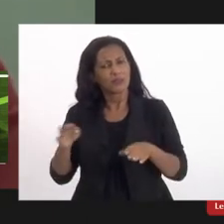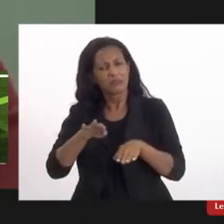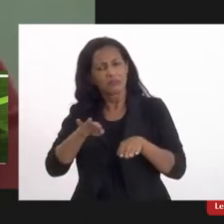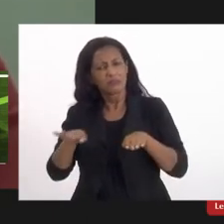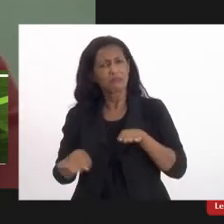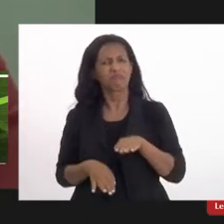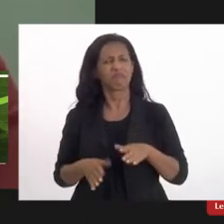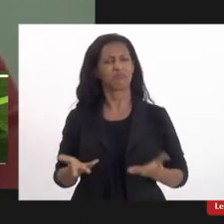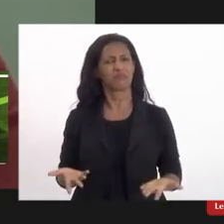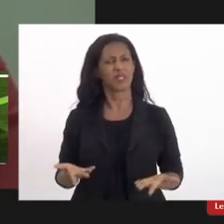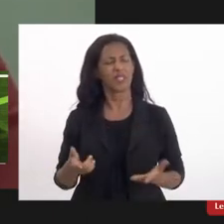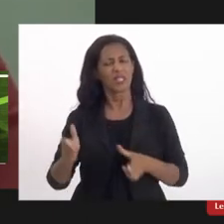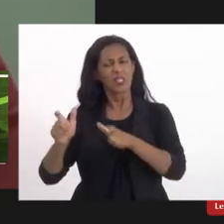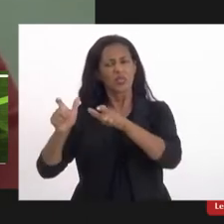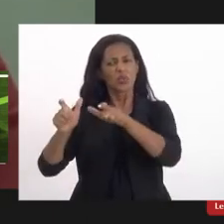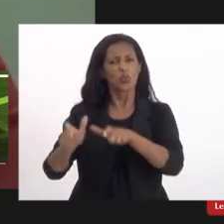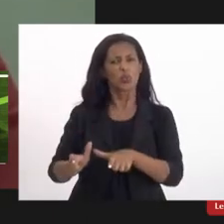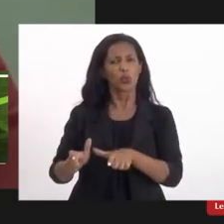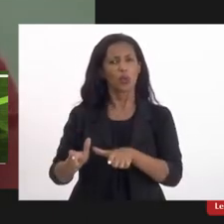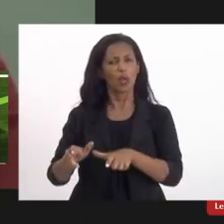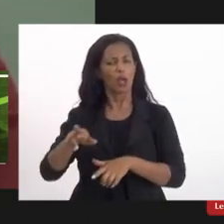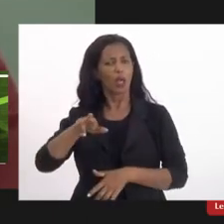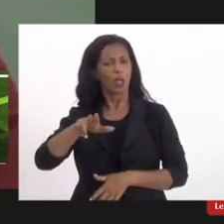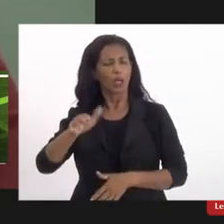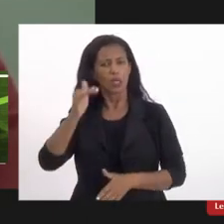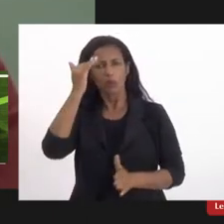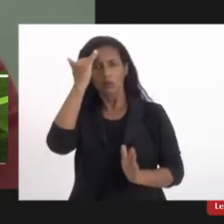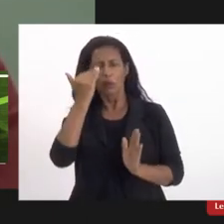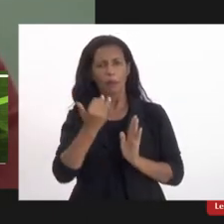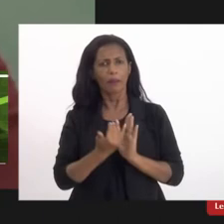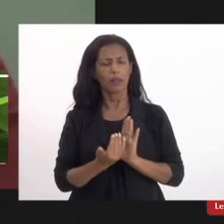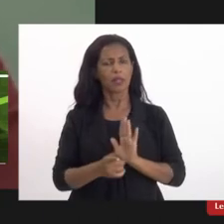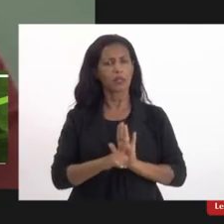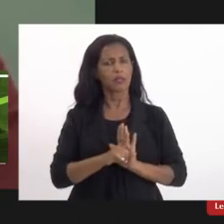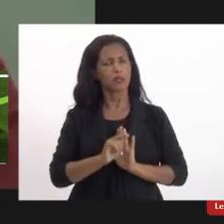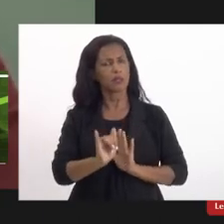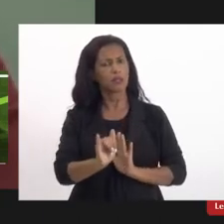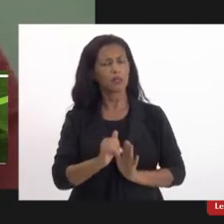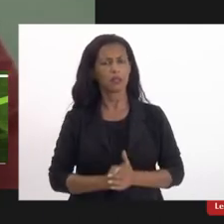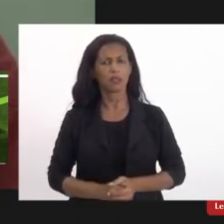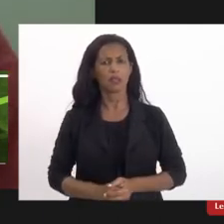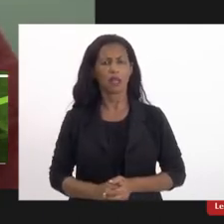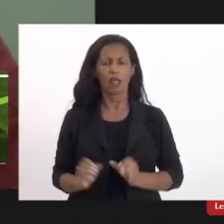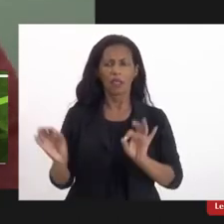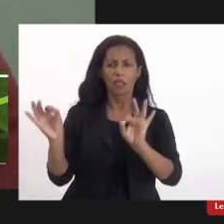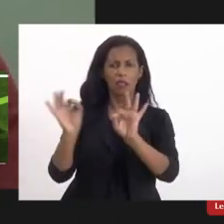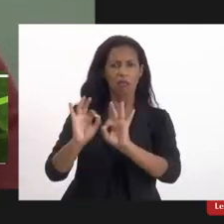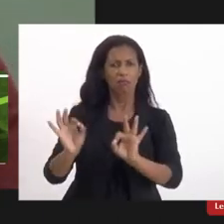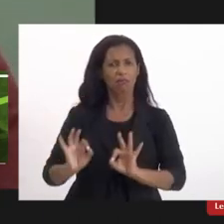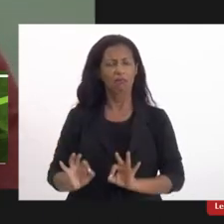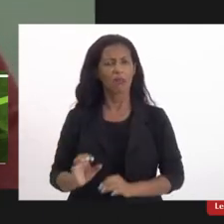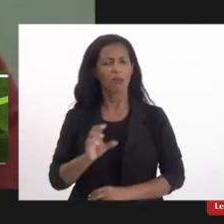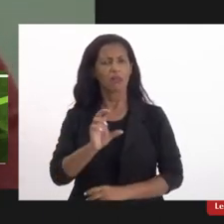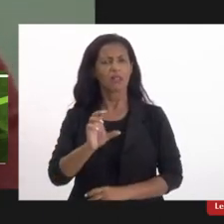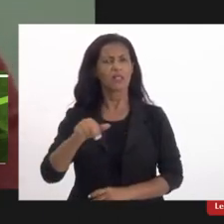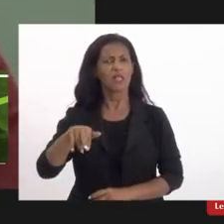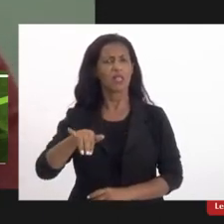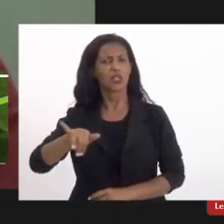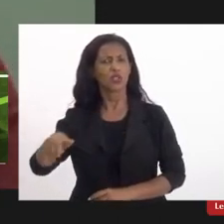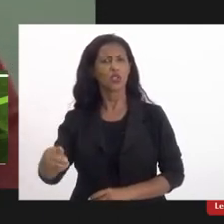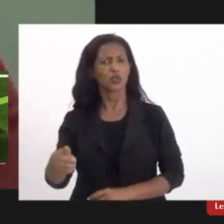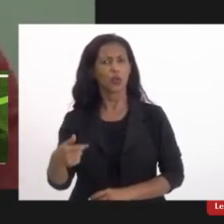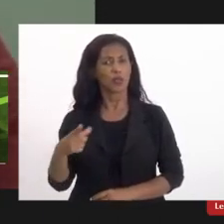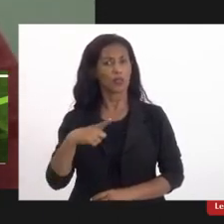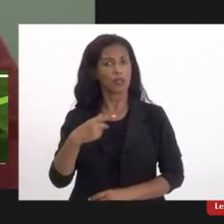apagamento, e nesse lugar que não se cumpre a lei, e não é cumprido nem pelo CNJ, que tem como